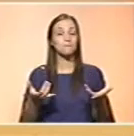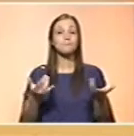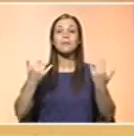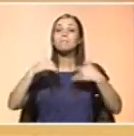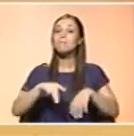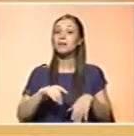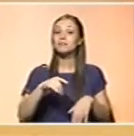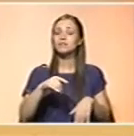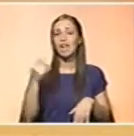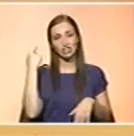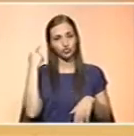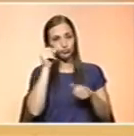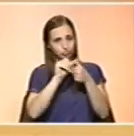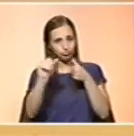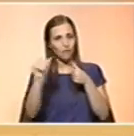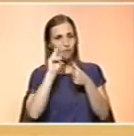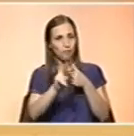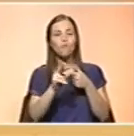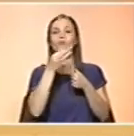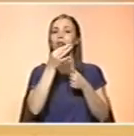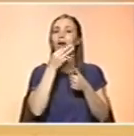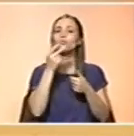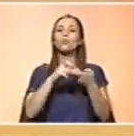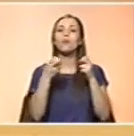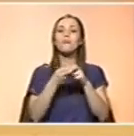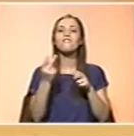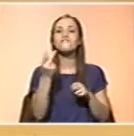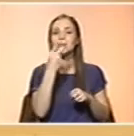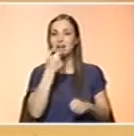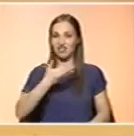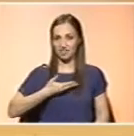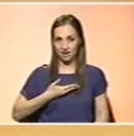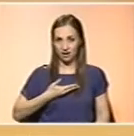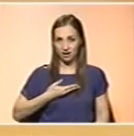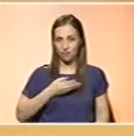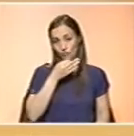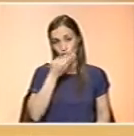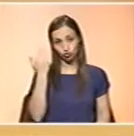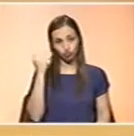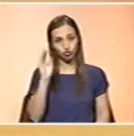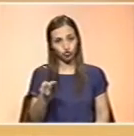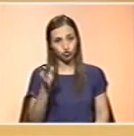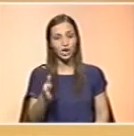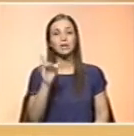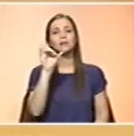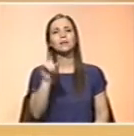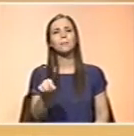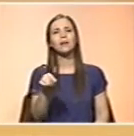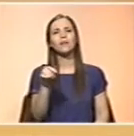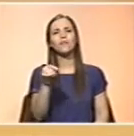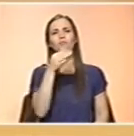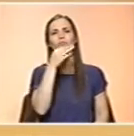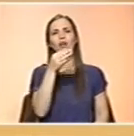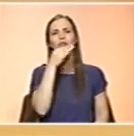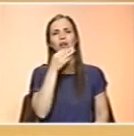Nesta peça foi falado também o problema da vitamina D, a eu já fiz referência. Foi falado, foi muito centrada no